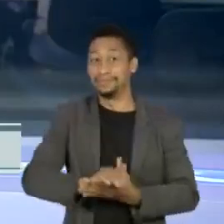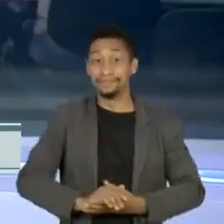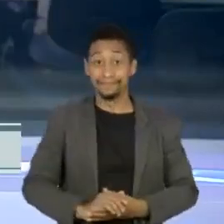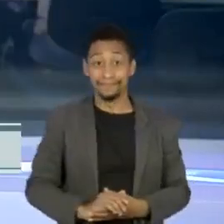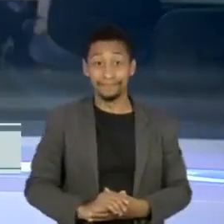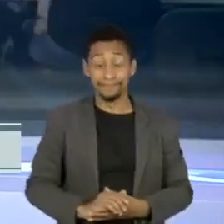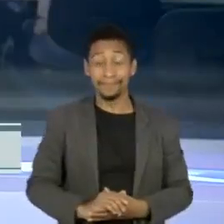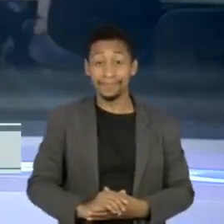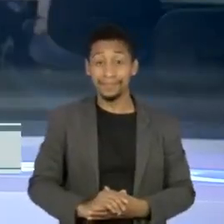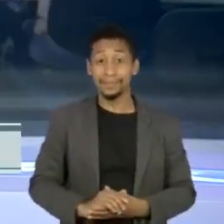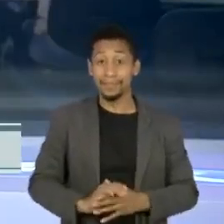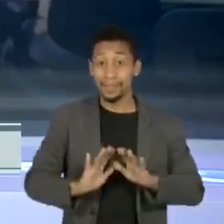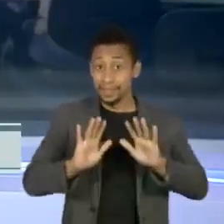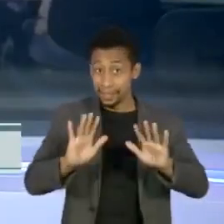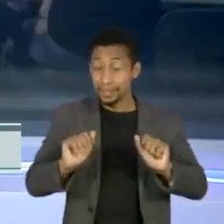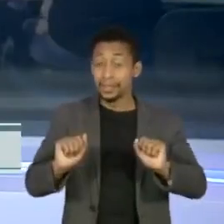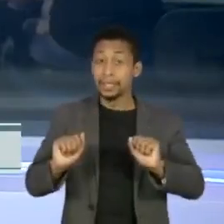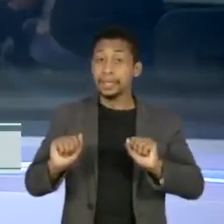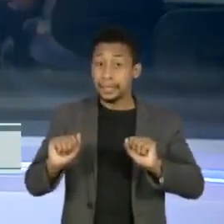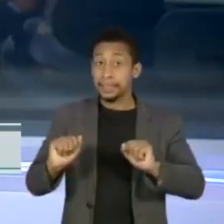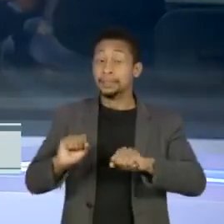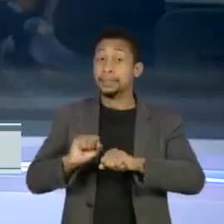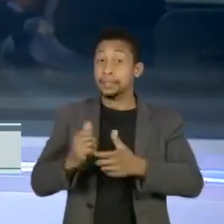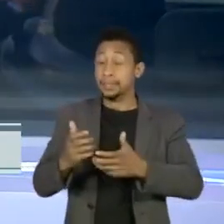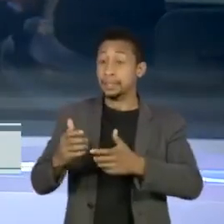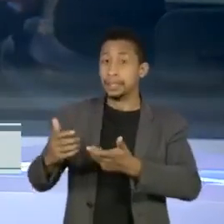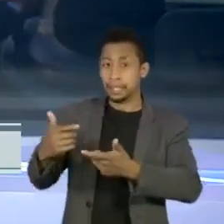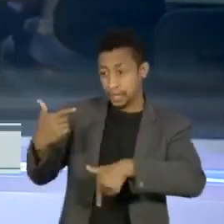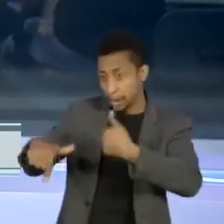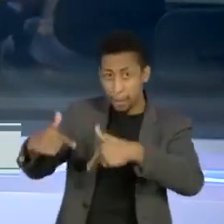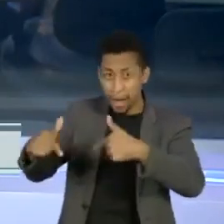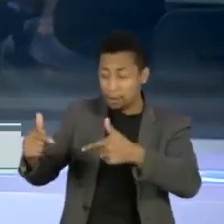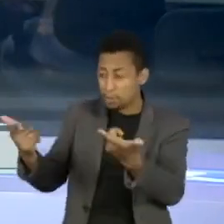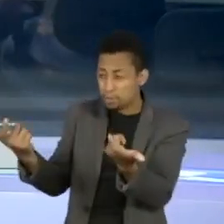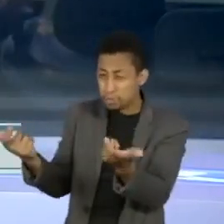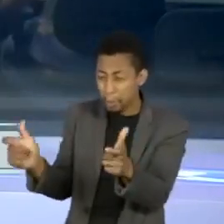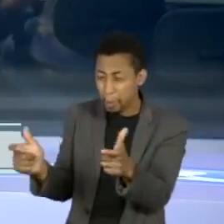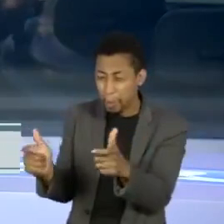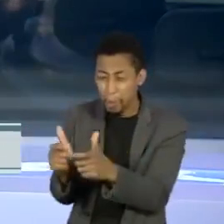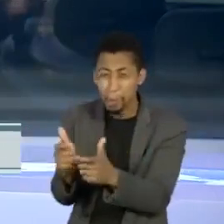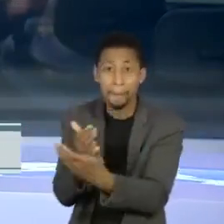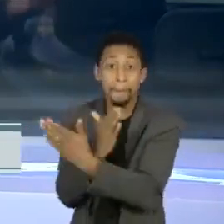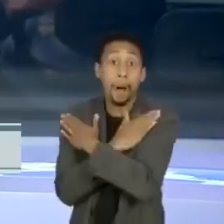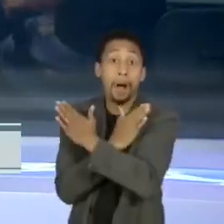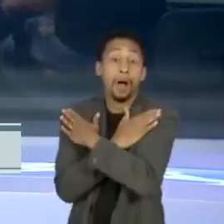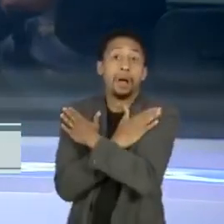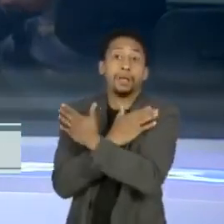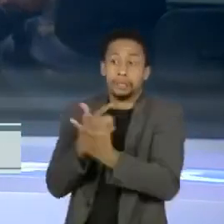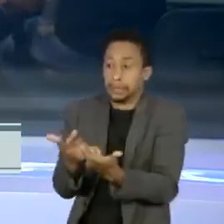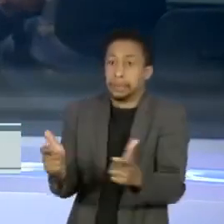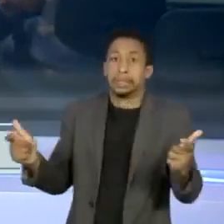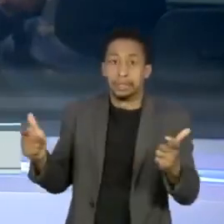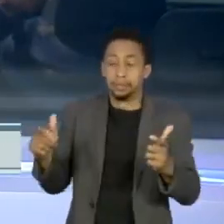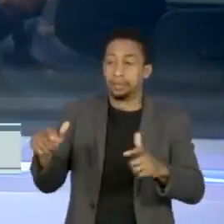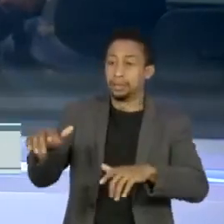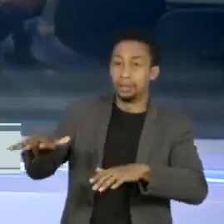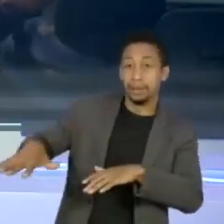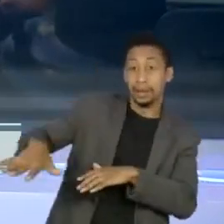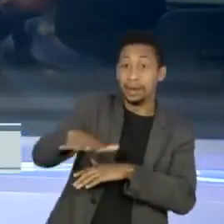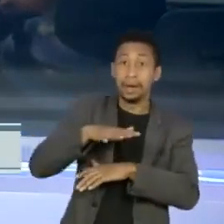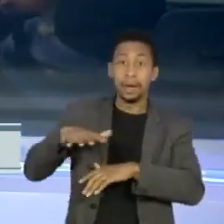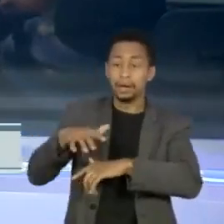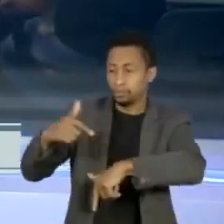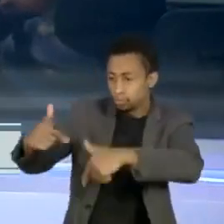Depois de uma forte queda no número de empregos nos primeiros meses da pandemia, o mercado de trabalho teve uma